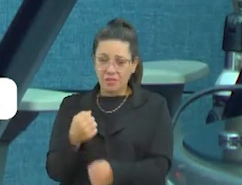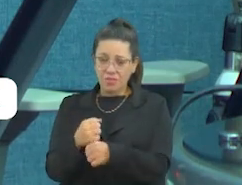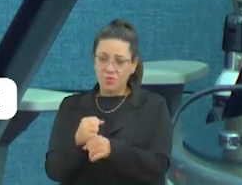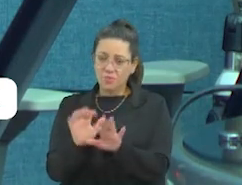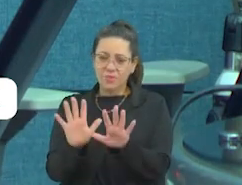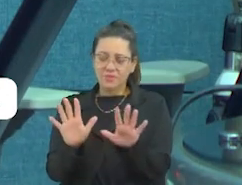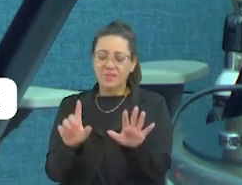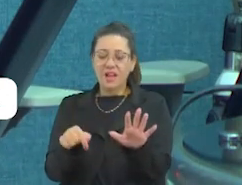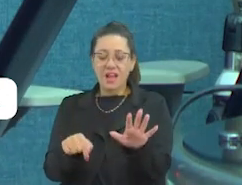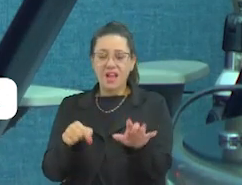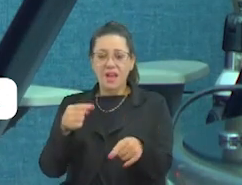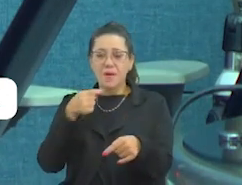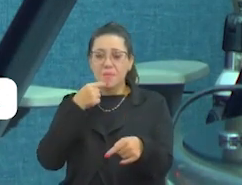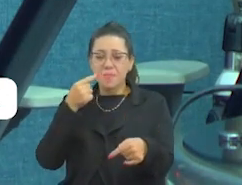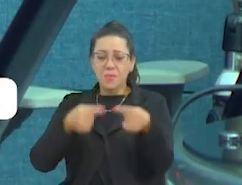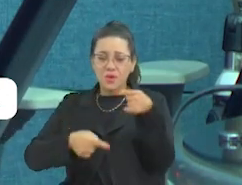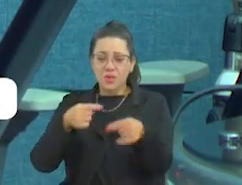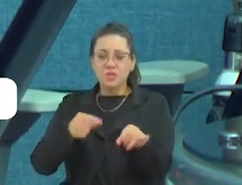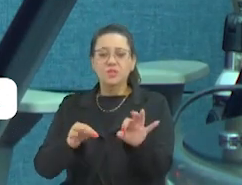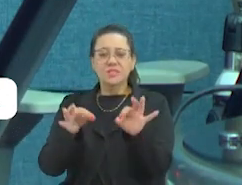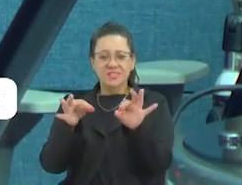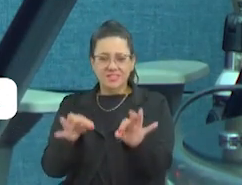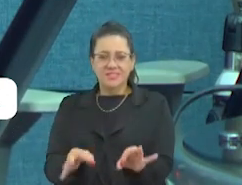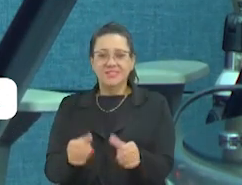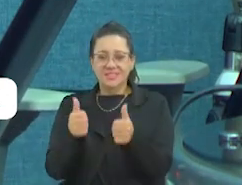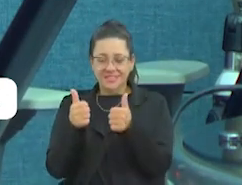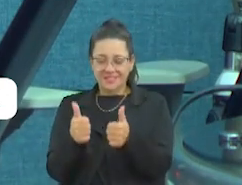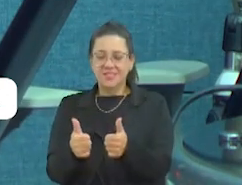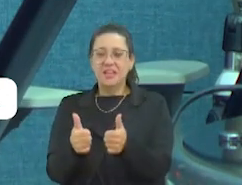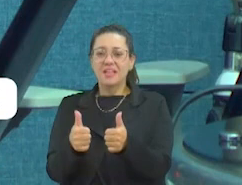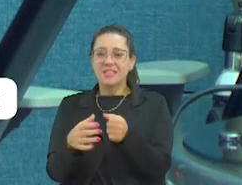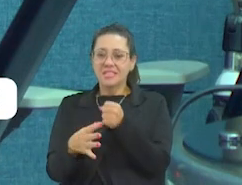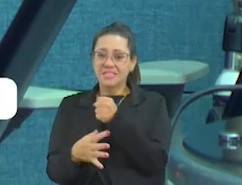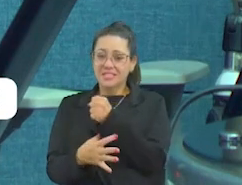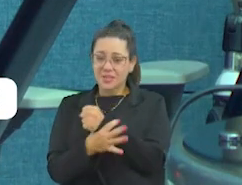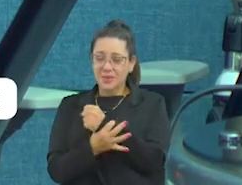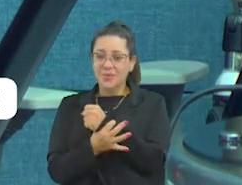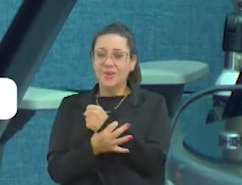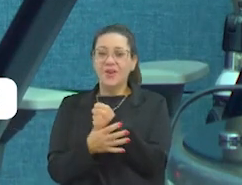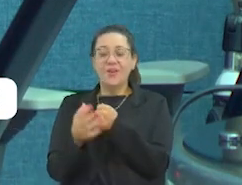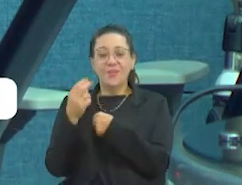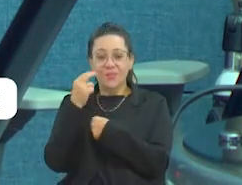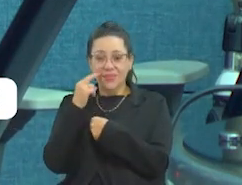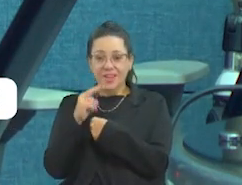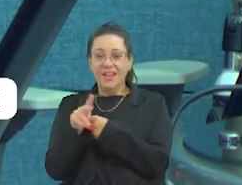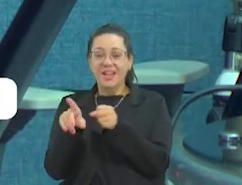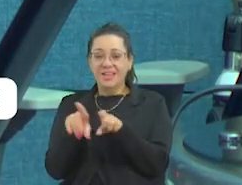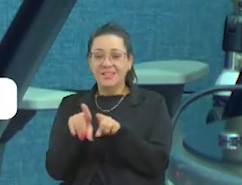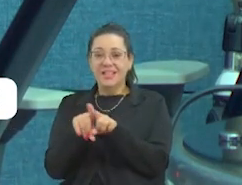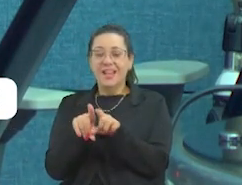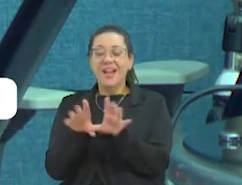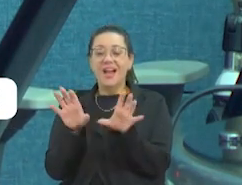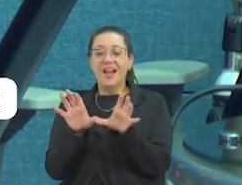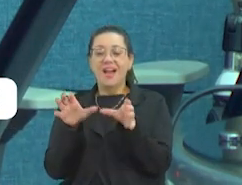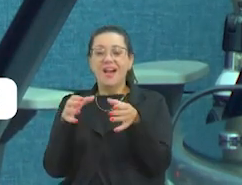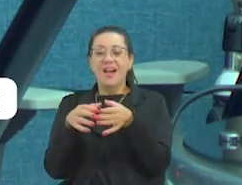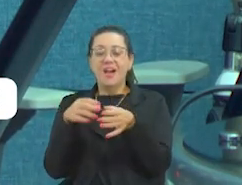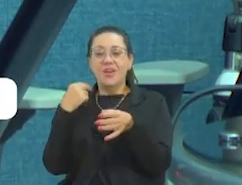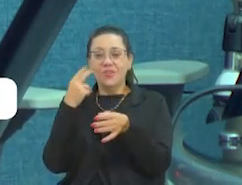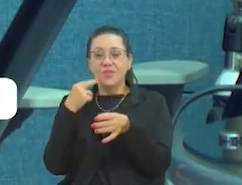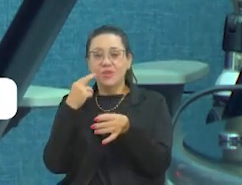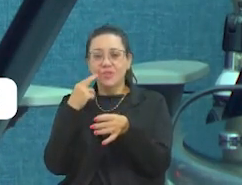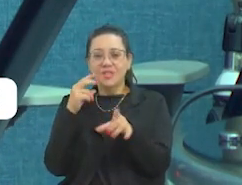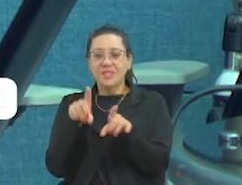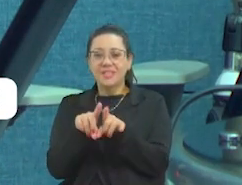Graças a Deus, a nossa política em Votoporanga é muito correta, ela é muito segura. Você viu aqui agora a nossa Câmara Municipal, uma das câmaras mais